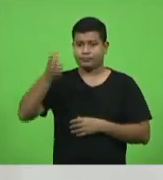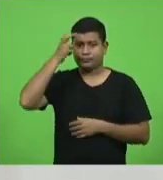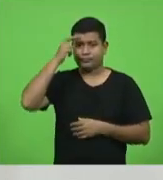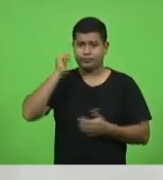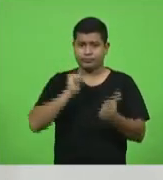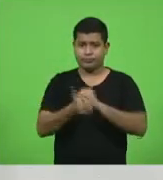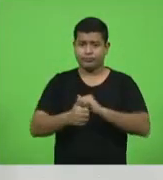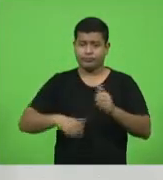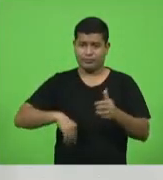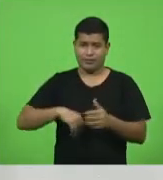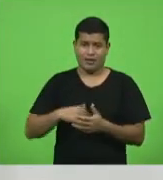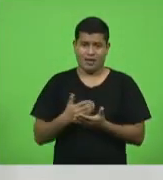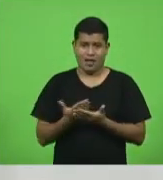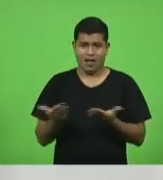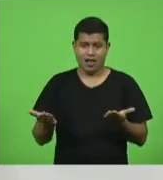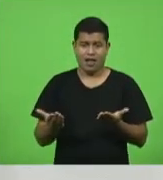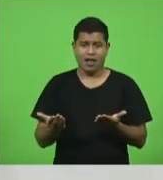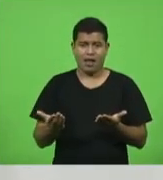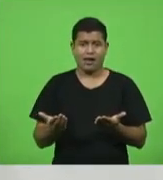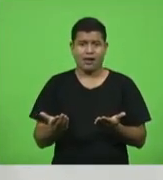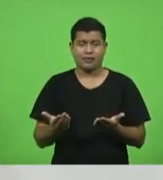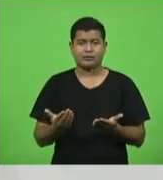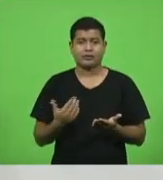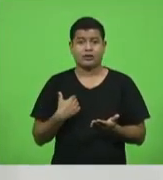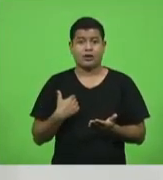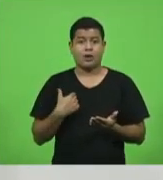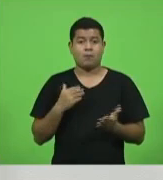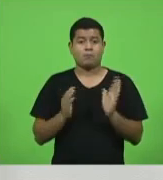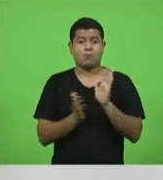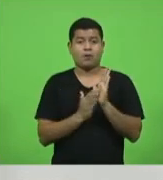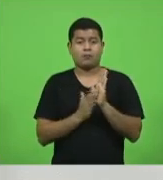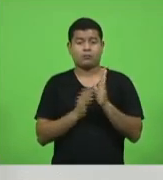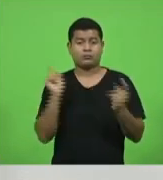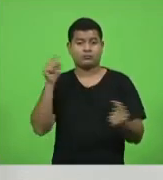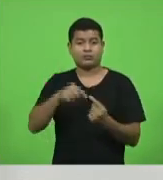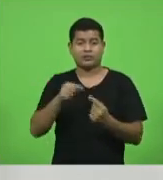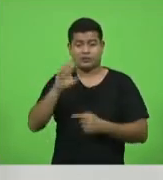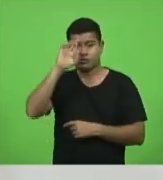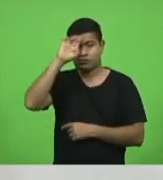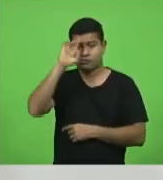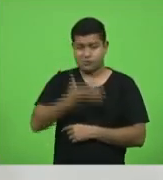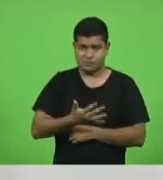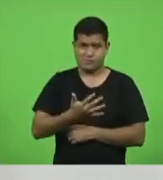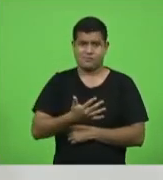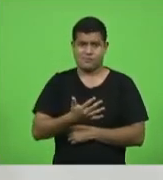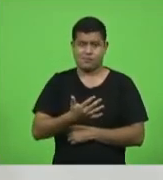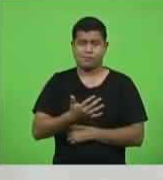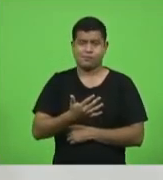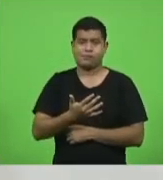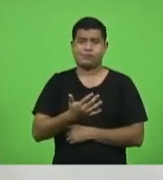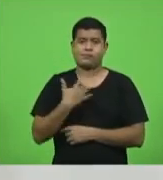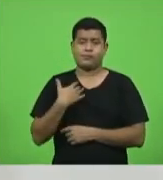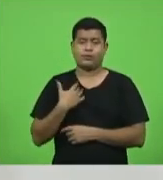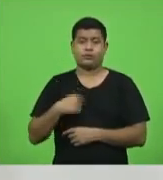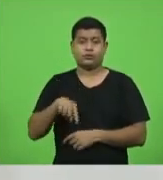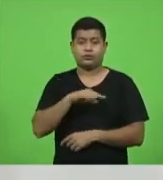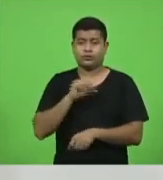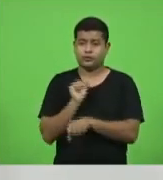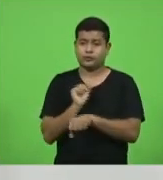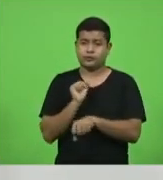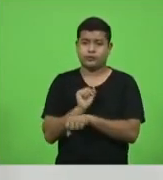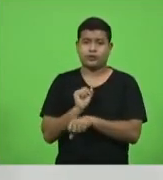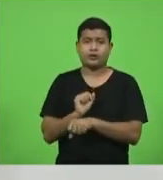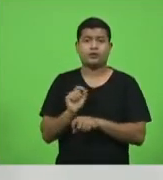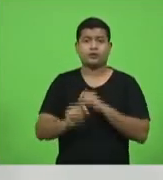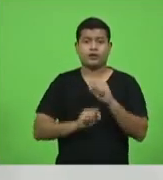propostas objetivas de resolução. Desta forma, aguardamos os próximos dias para que possa ser agendada